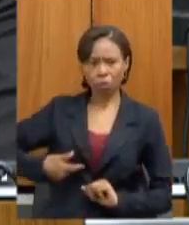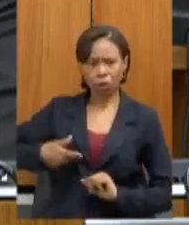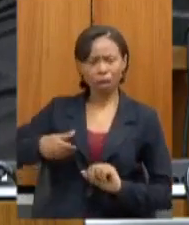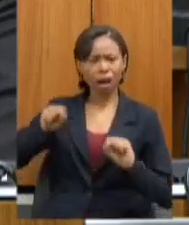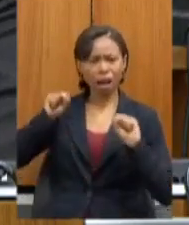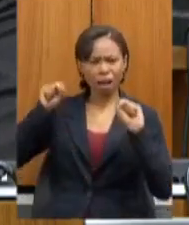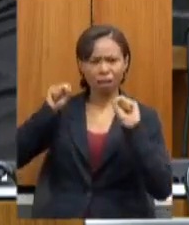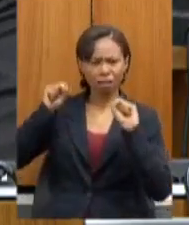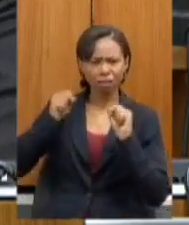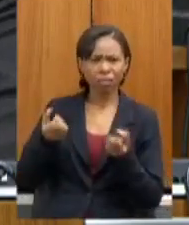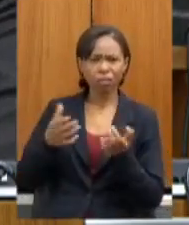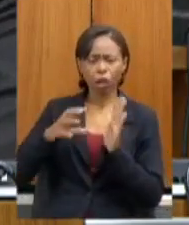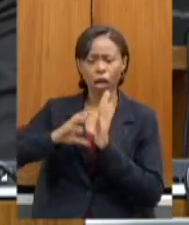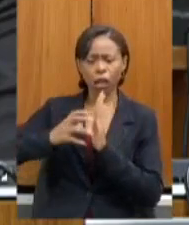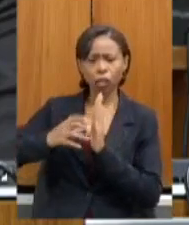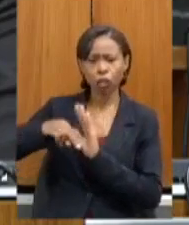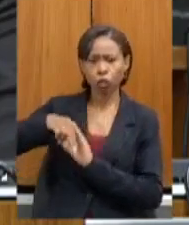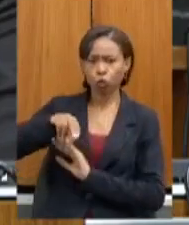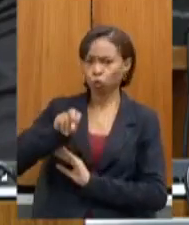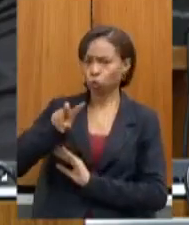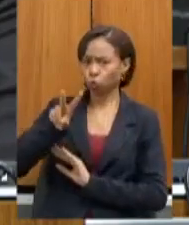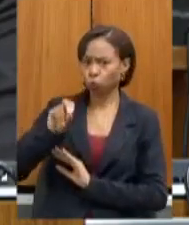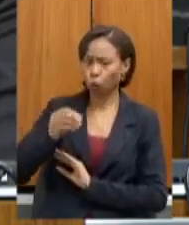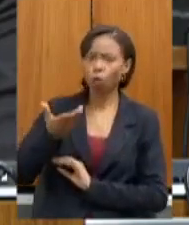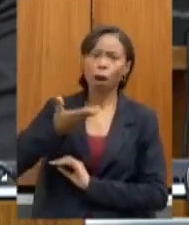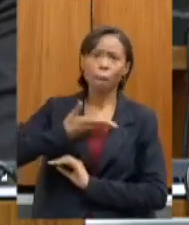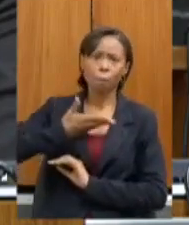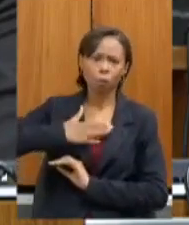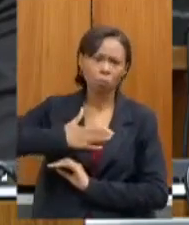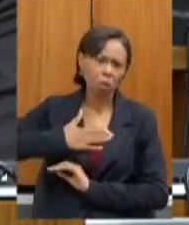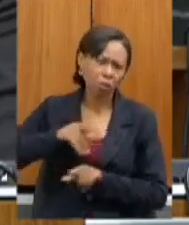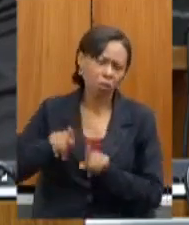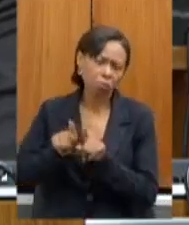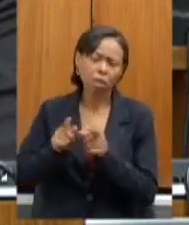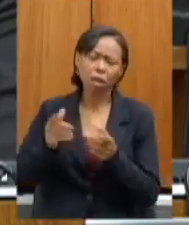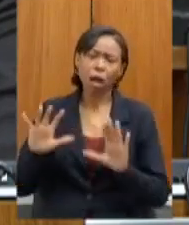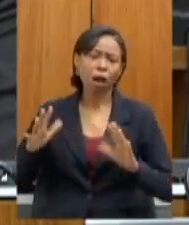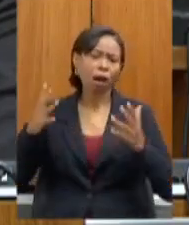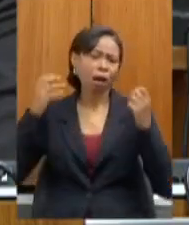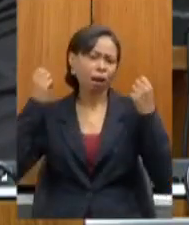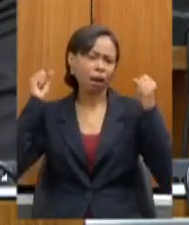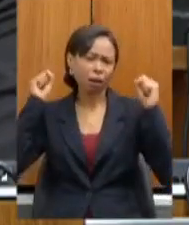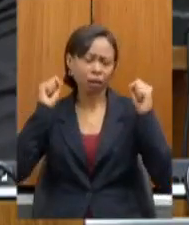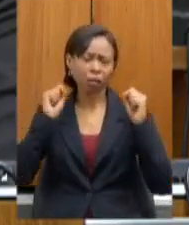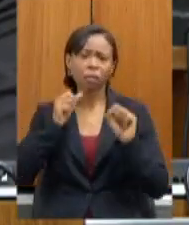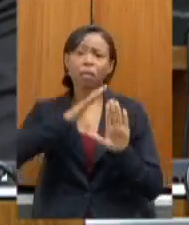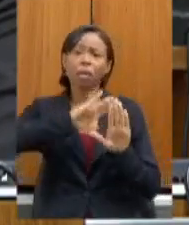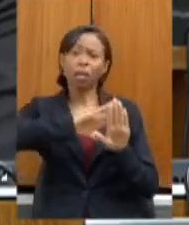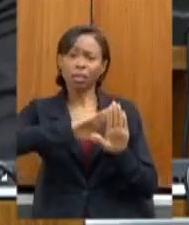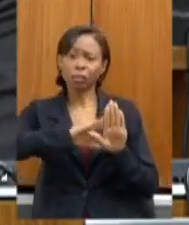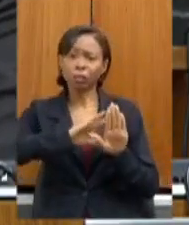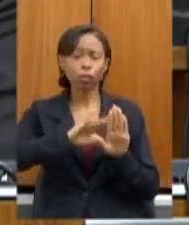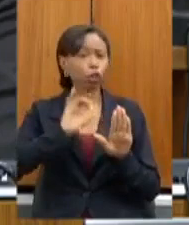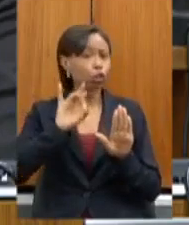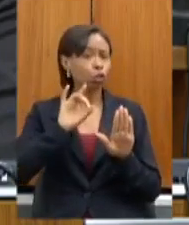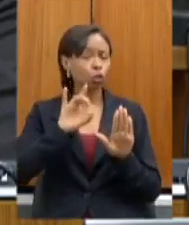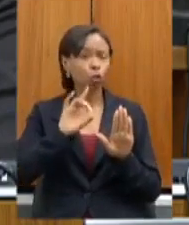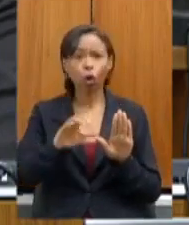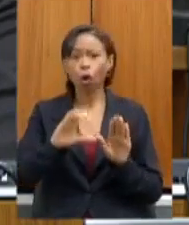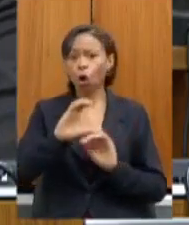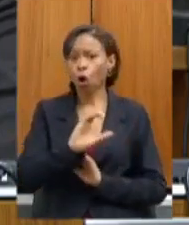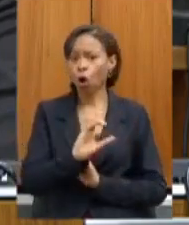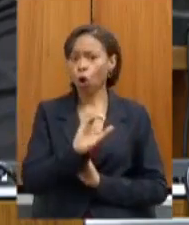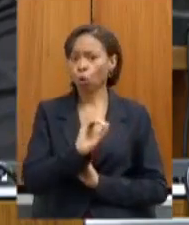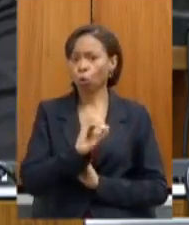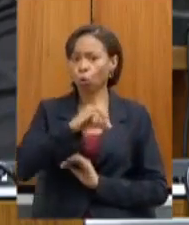do novo comemorando que entraria outros autores que não sejam só os socialistas e comunistas que a